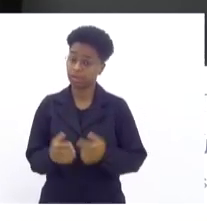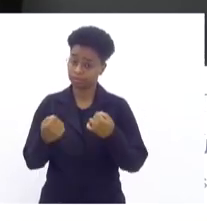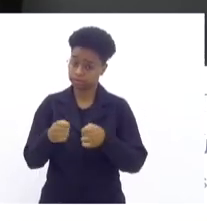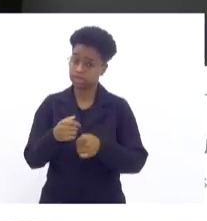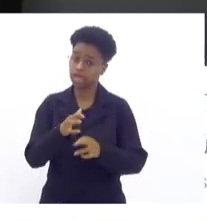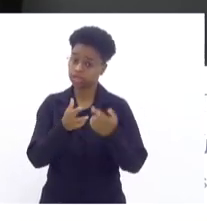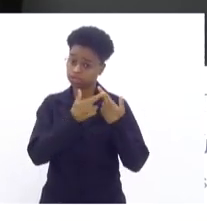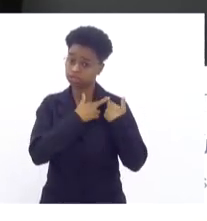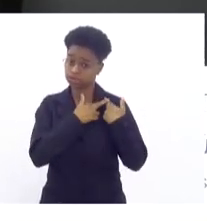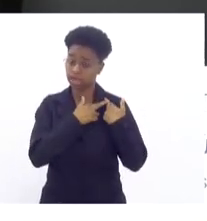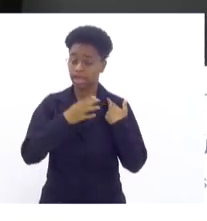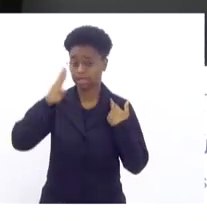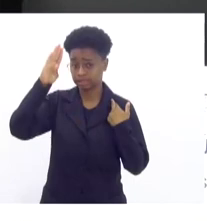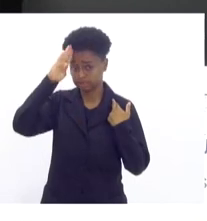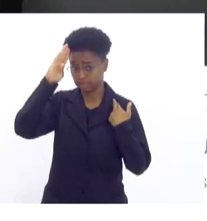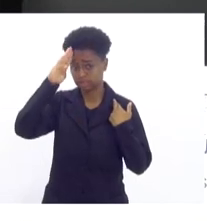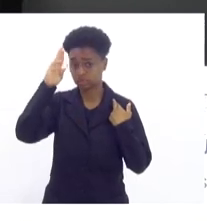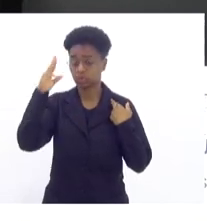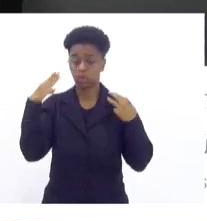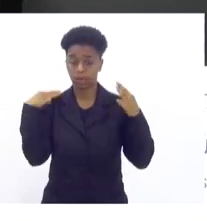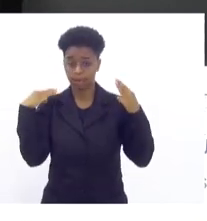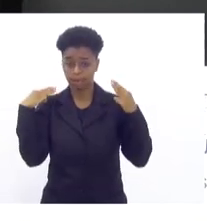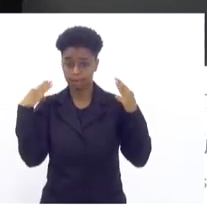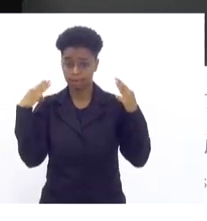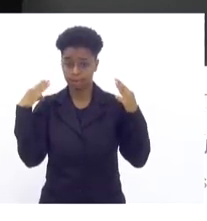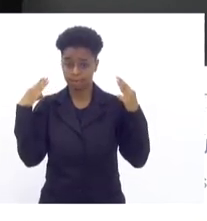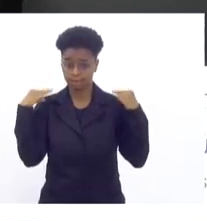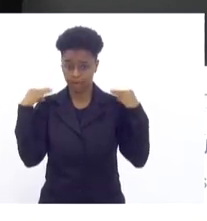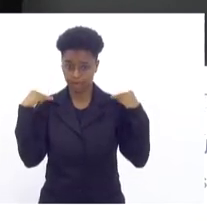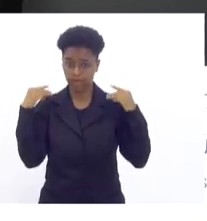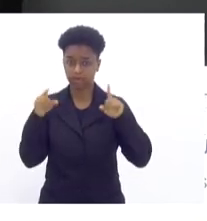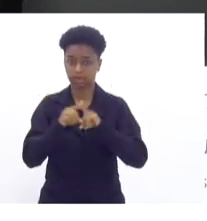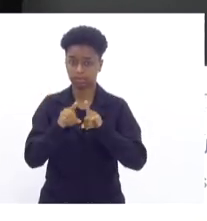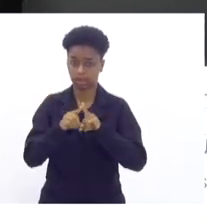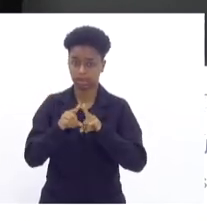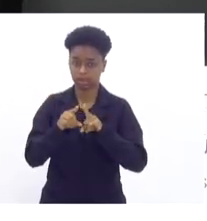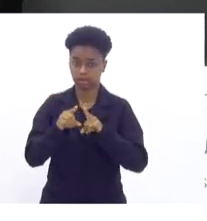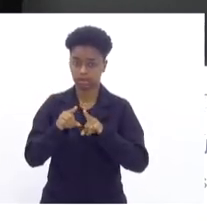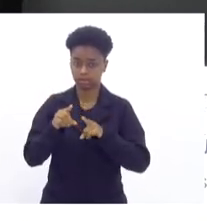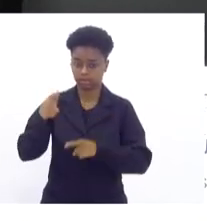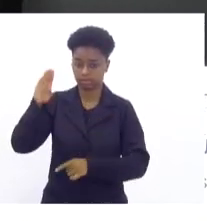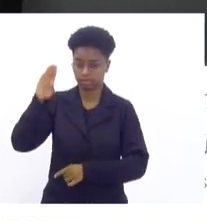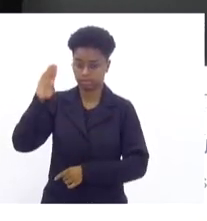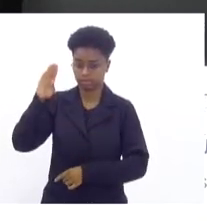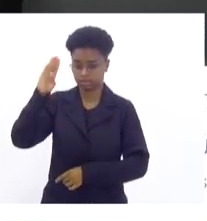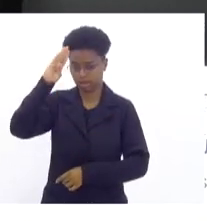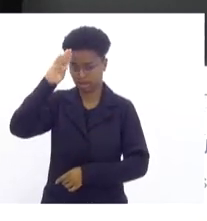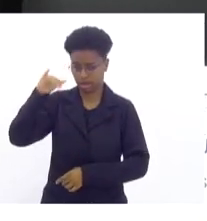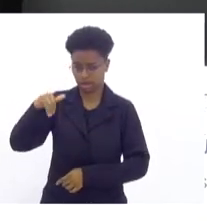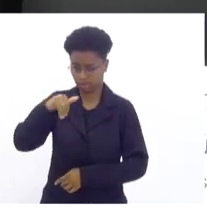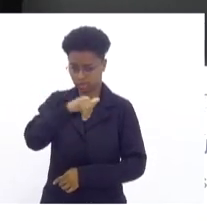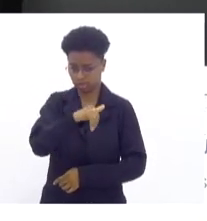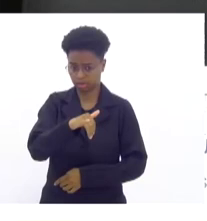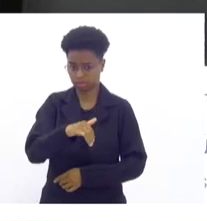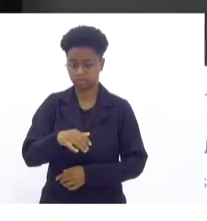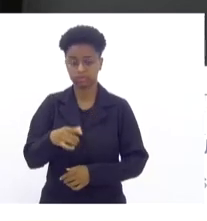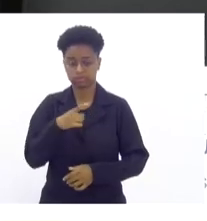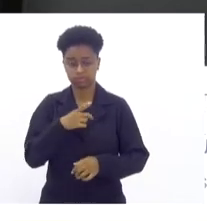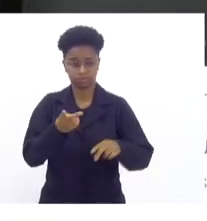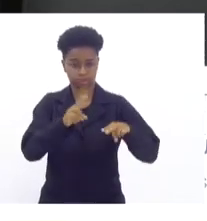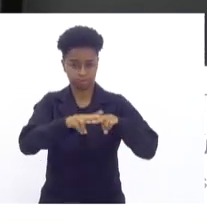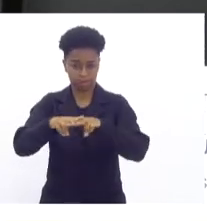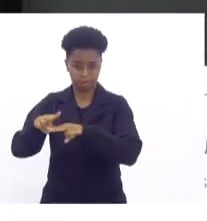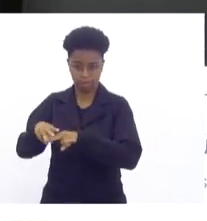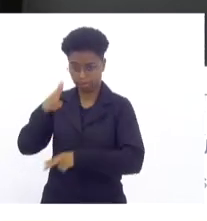o exército, a marinha aeronáutica, são responsáveis pelas fronteiras. Hoje, no Rio de Janeiro, quem é mais pego aqui hoje, mais preso,